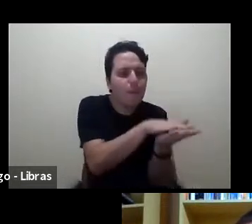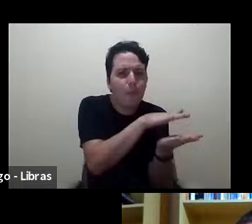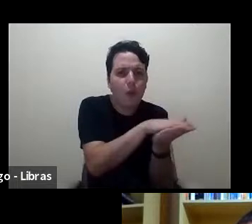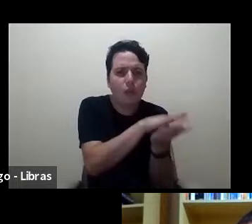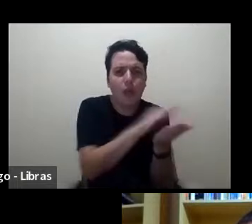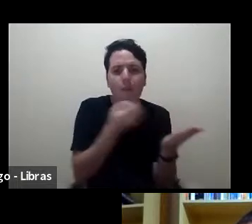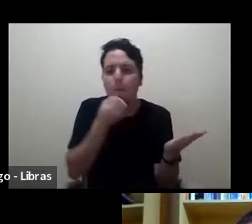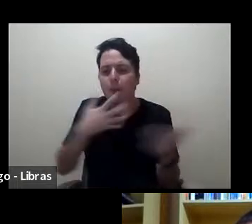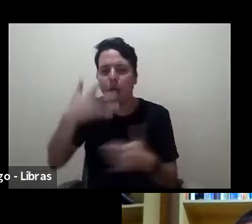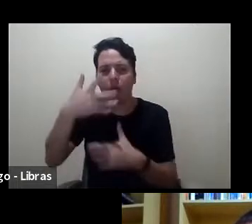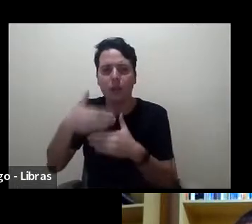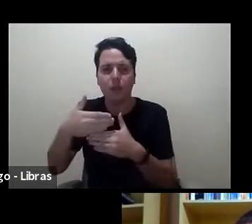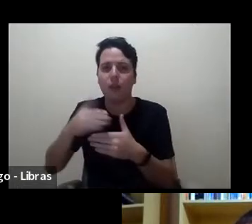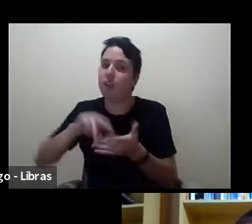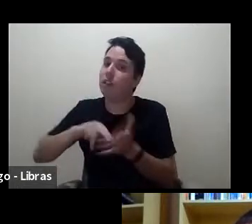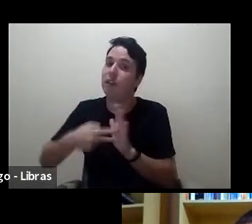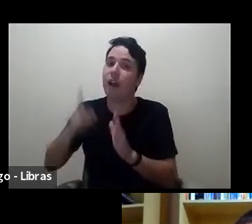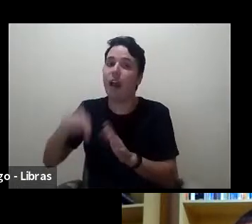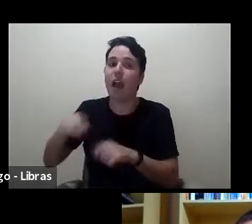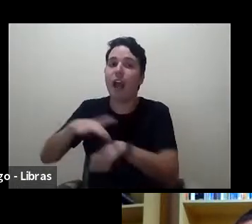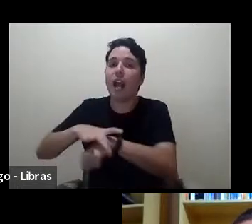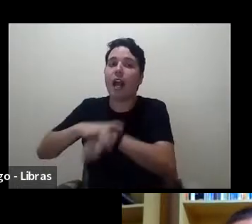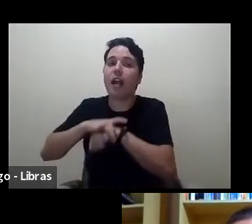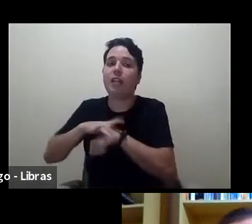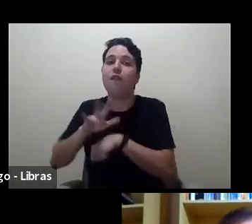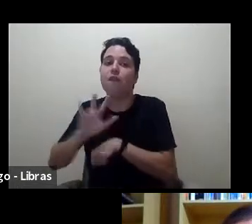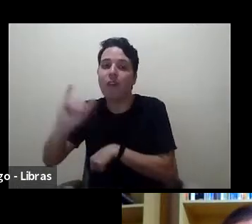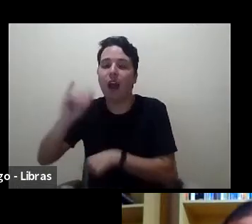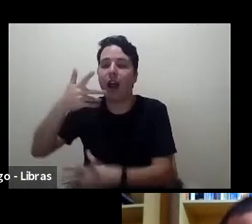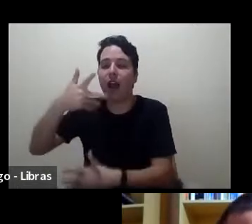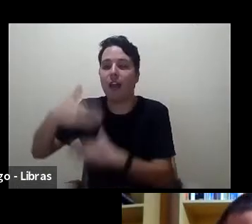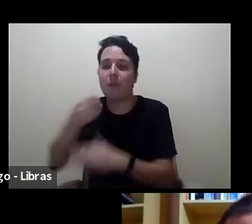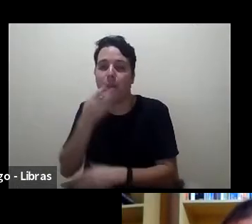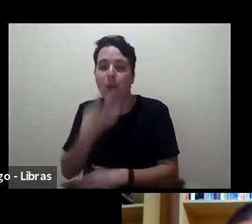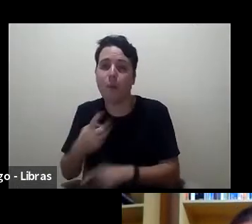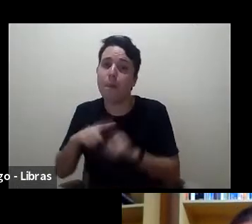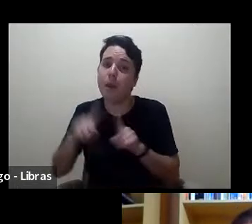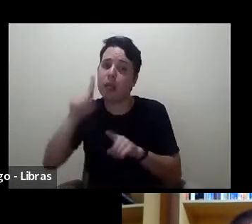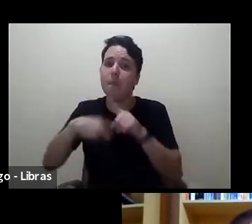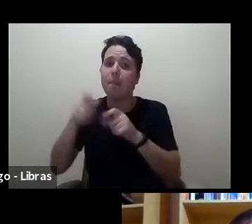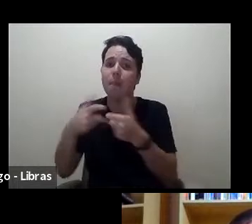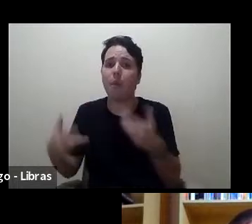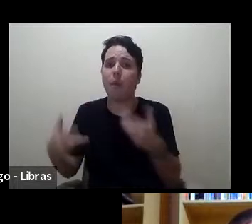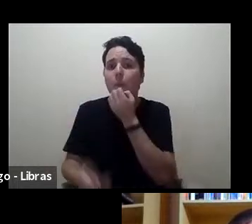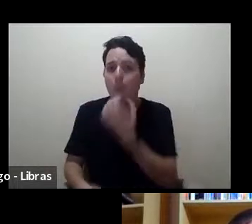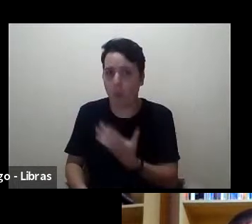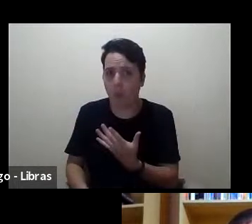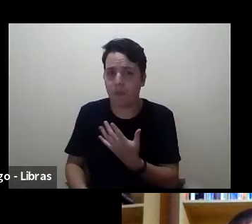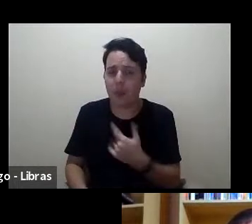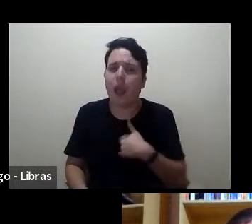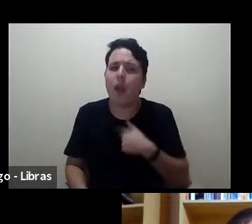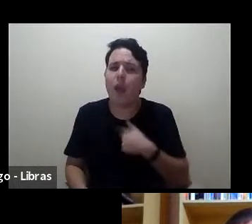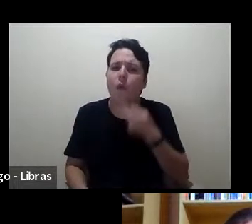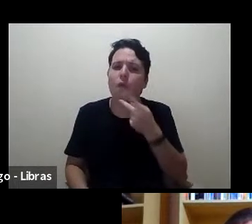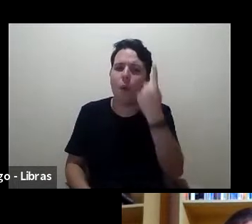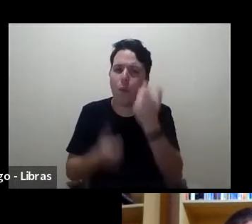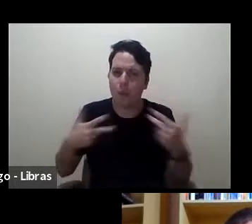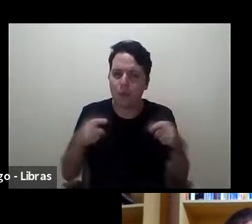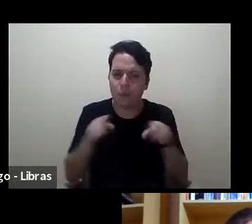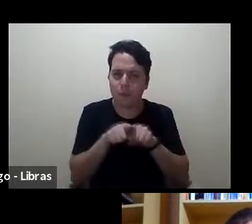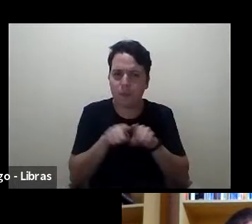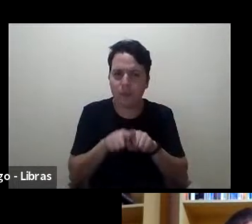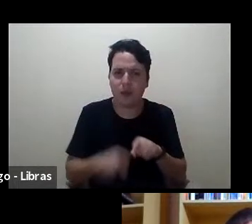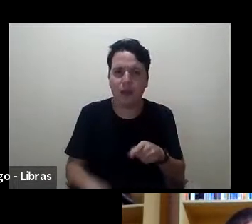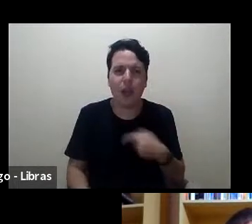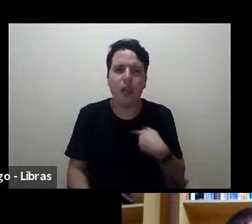resenha. Não é garantia de uma boa resenha, mas é um material bom. Agora, eu diria o seguinte, vou contar